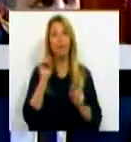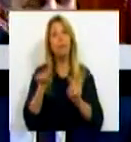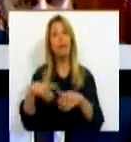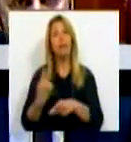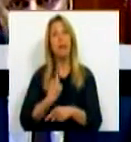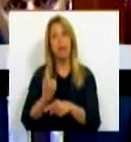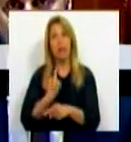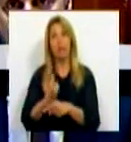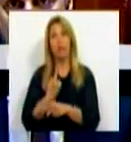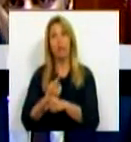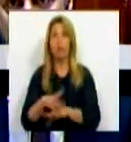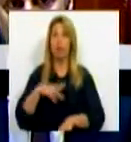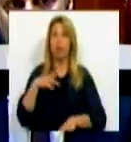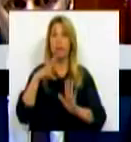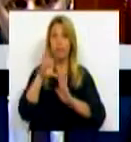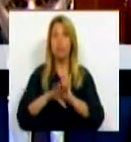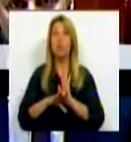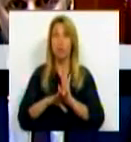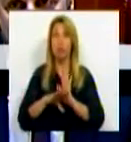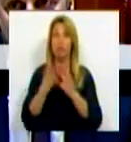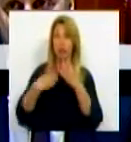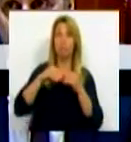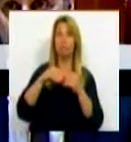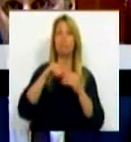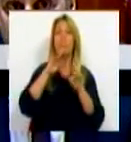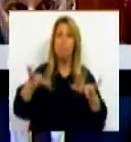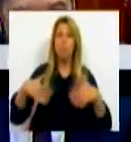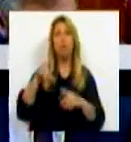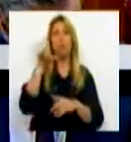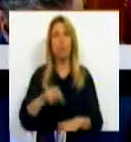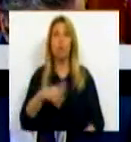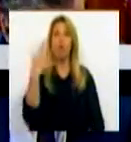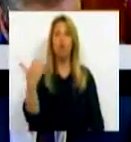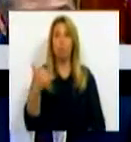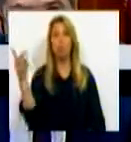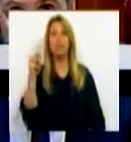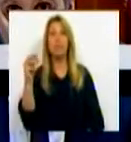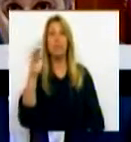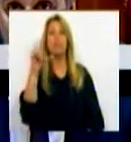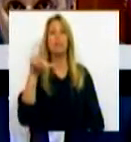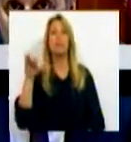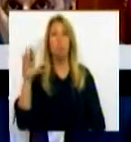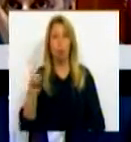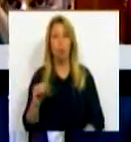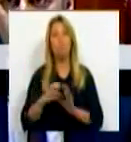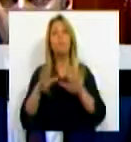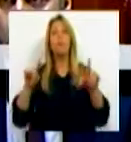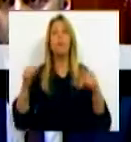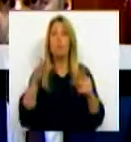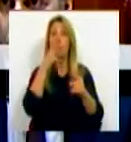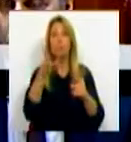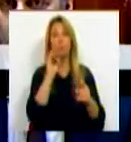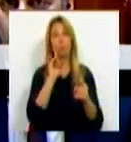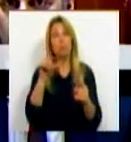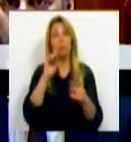atividades de enriquecimento curricular possam acontecer também no segundo e terceiro ciclo. E depois estamos a trabalhar de forma importante, como dizia, com os municípios